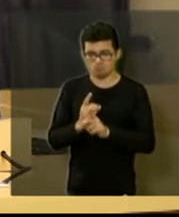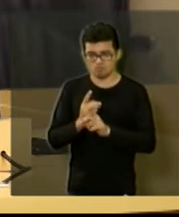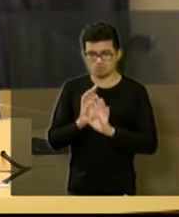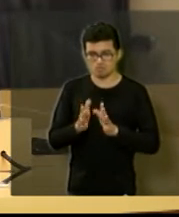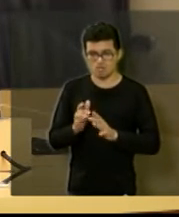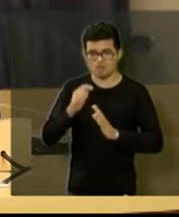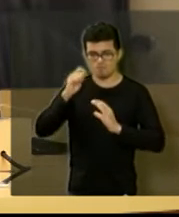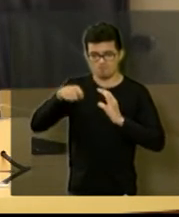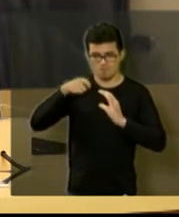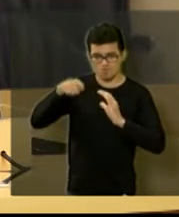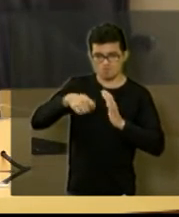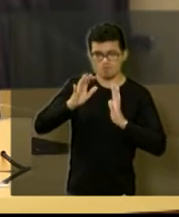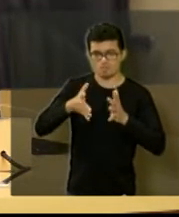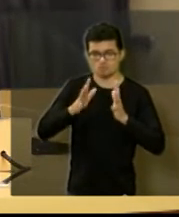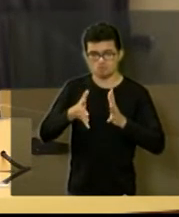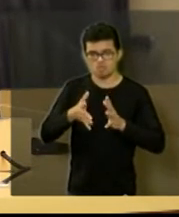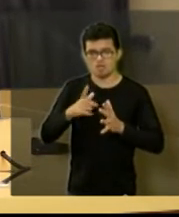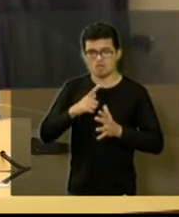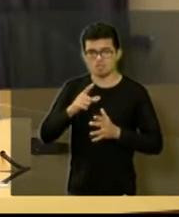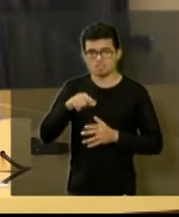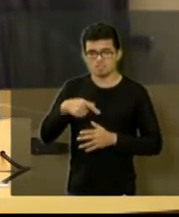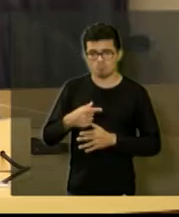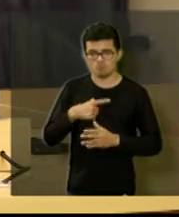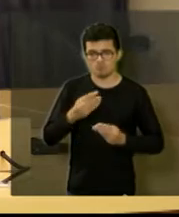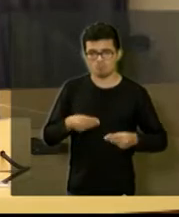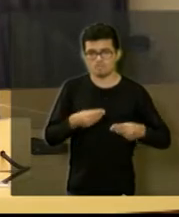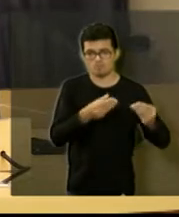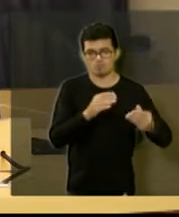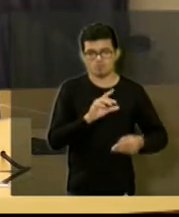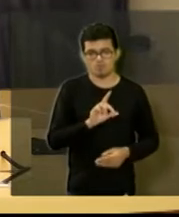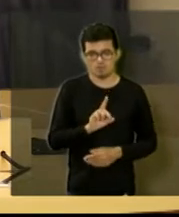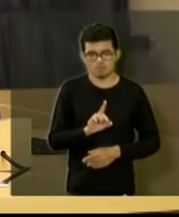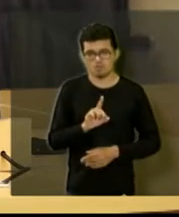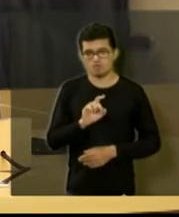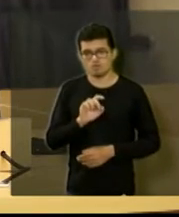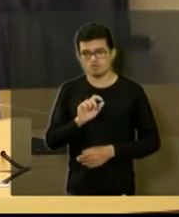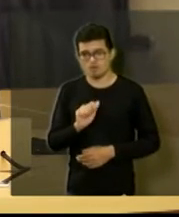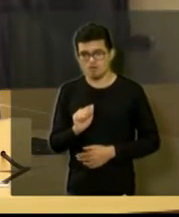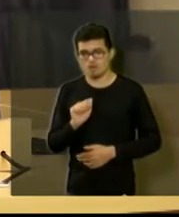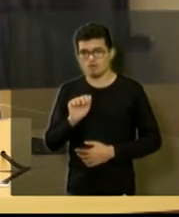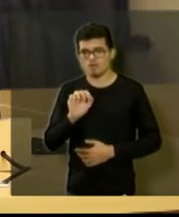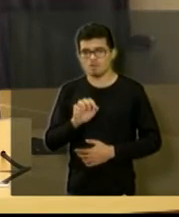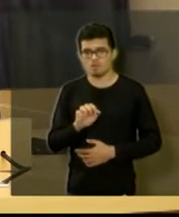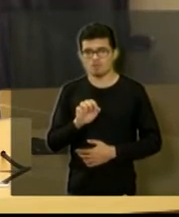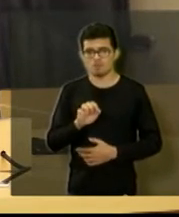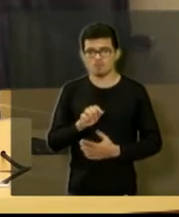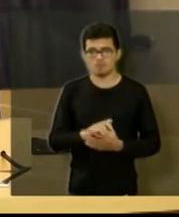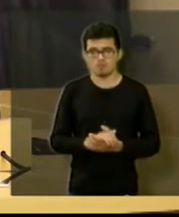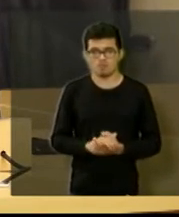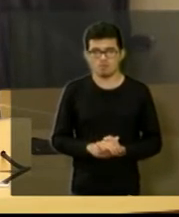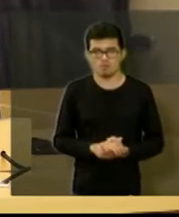foi filmado e foi passado isso aí para o DAE o DAE que dá uma